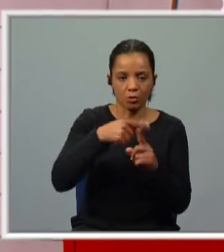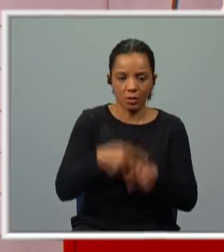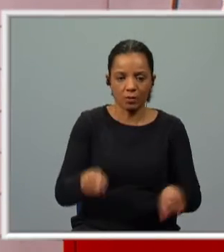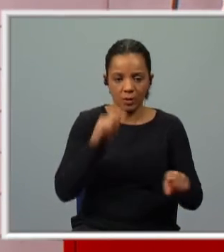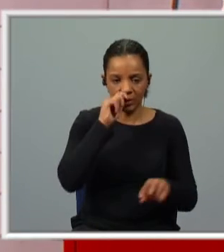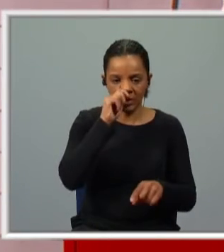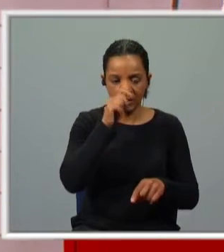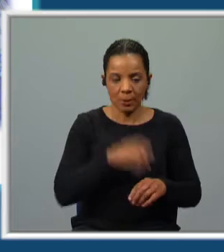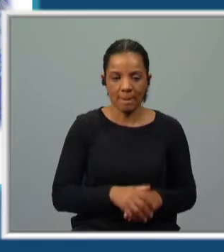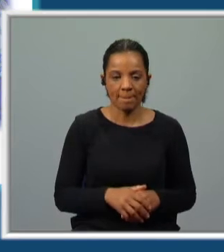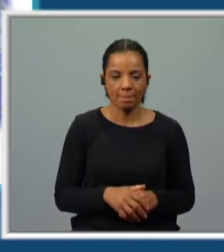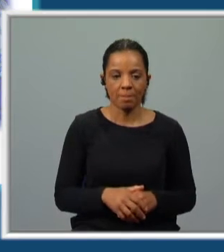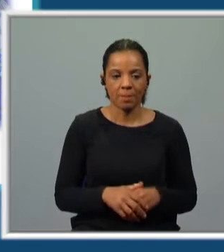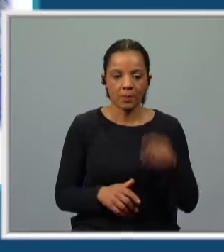diferentes.